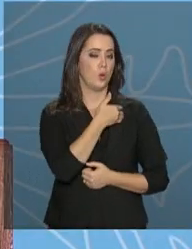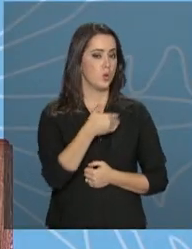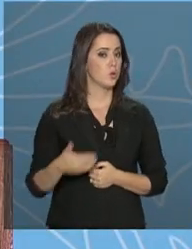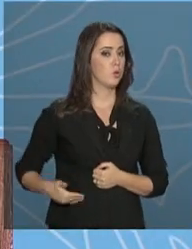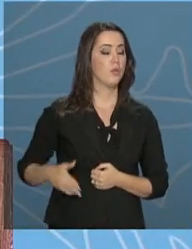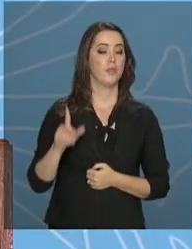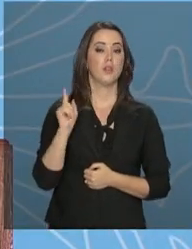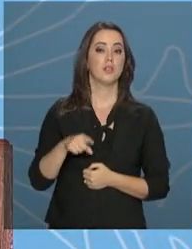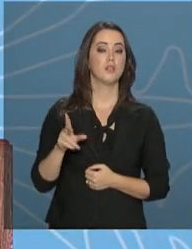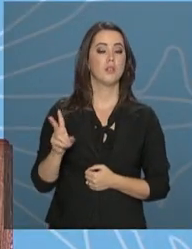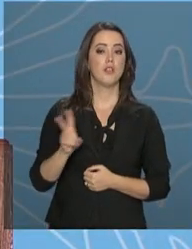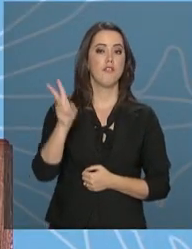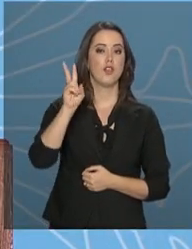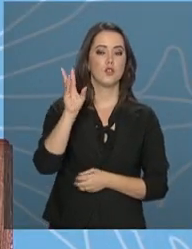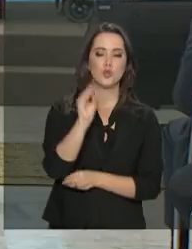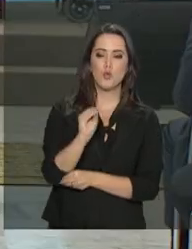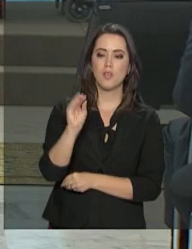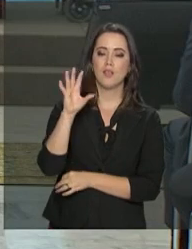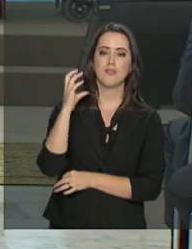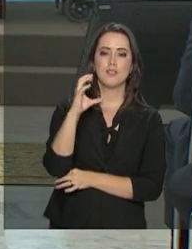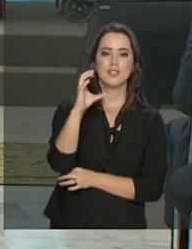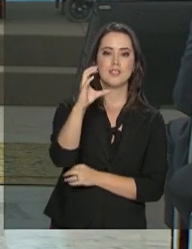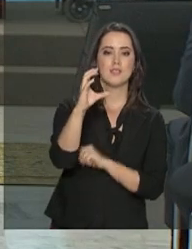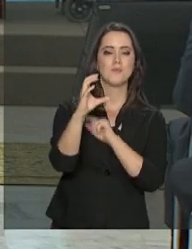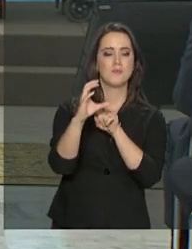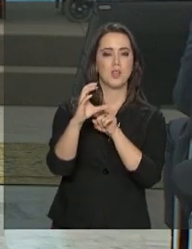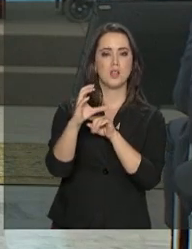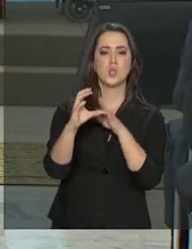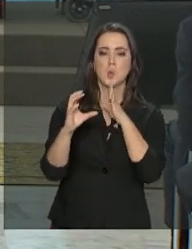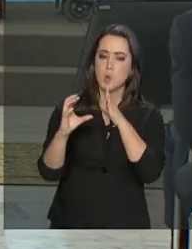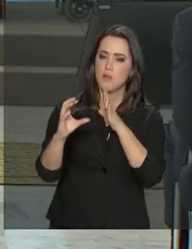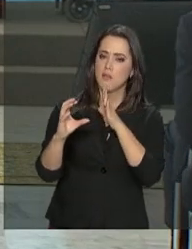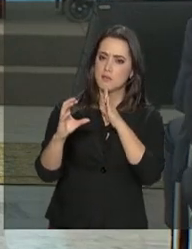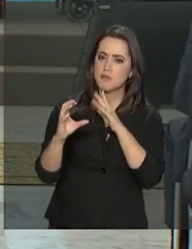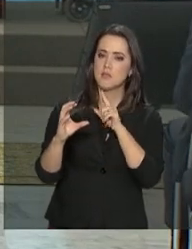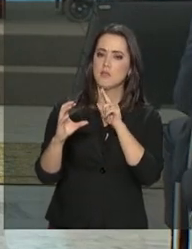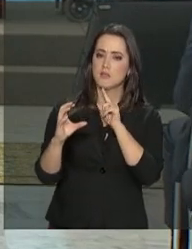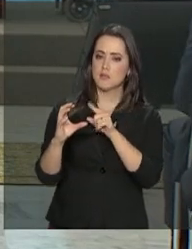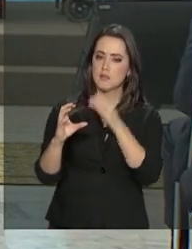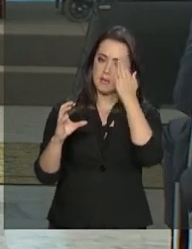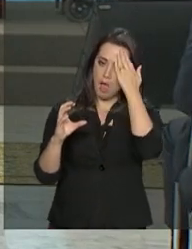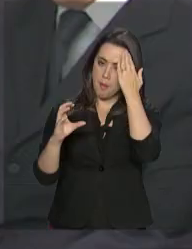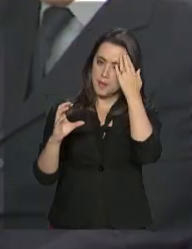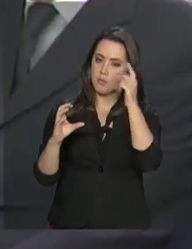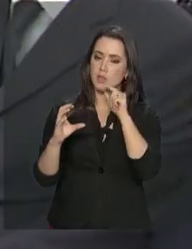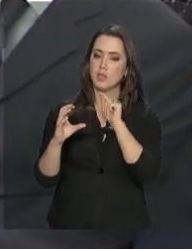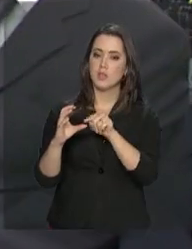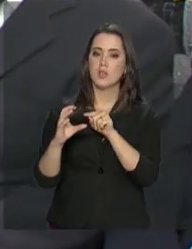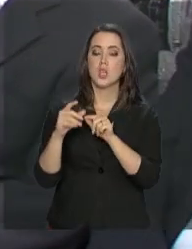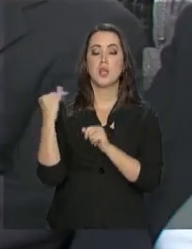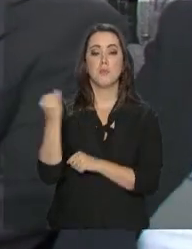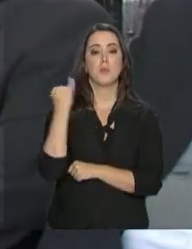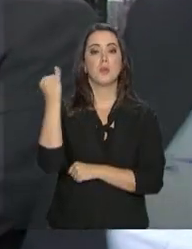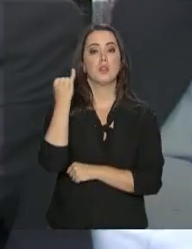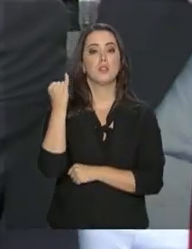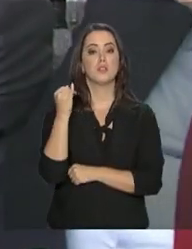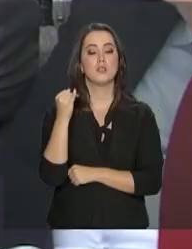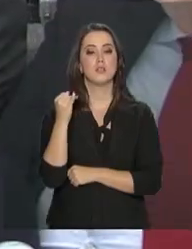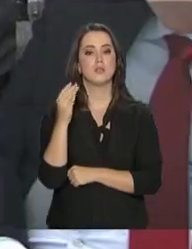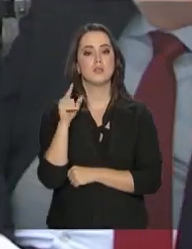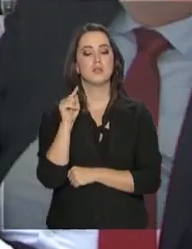que valoriza a ciência e reconhece o papel fundamental